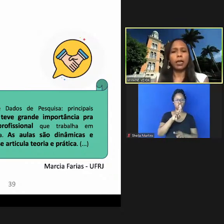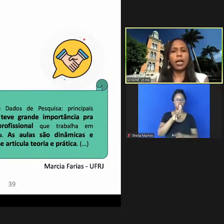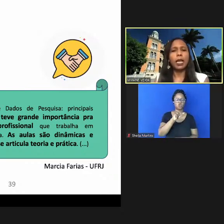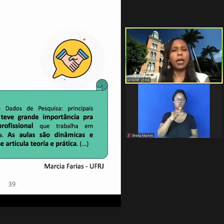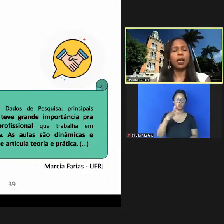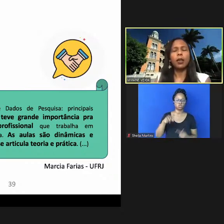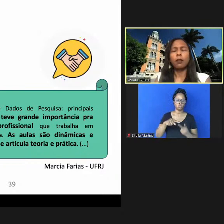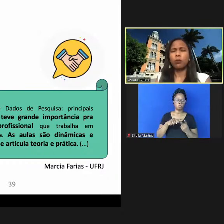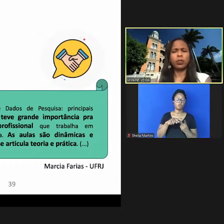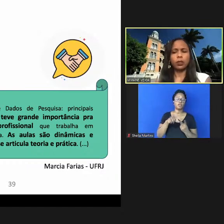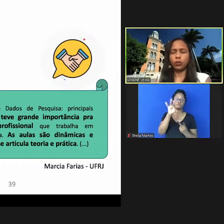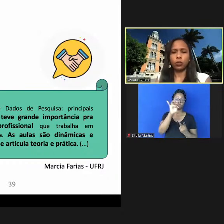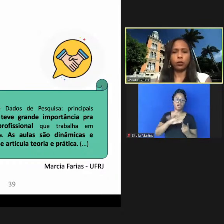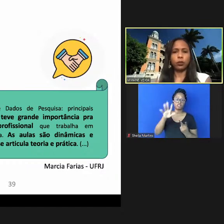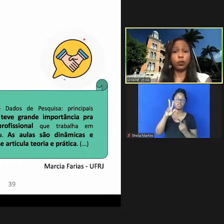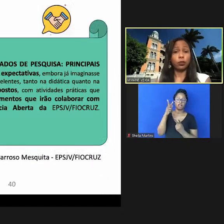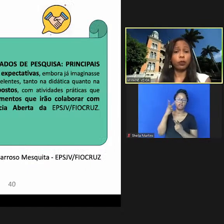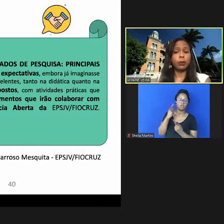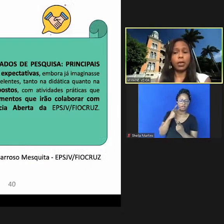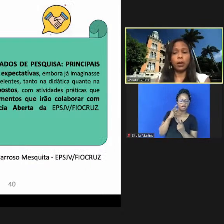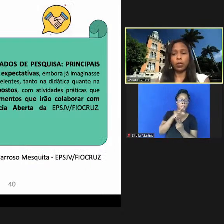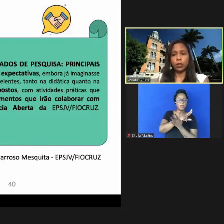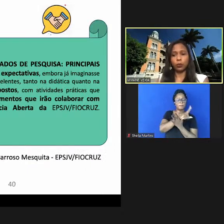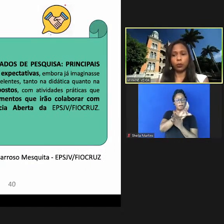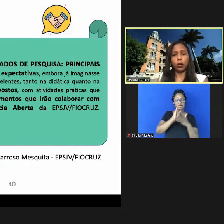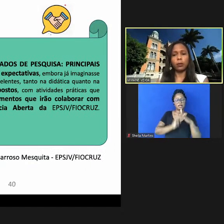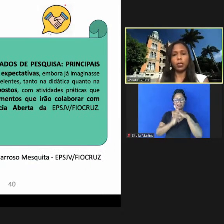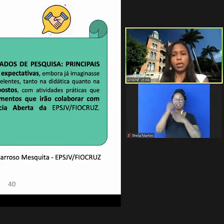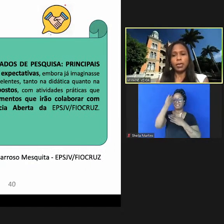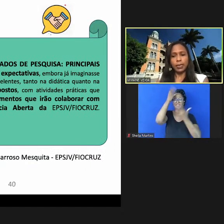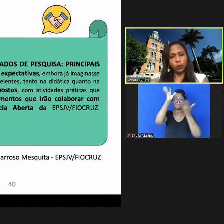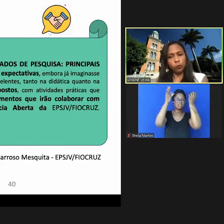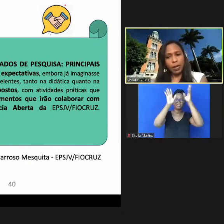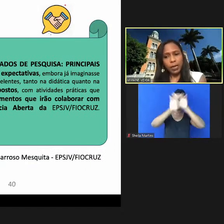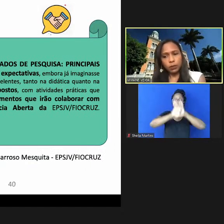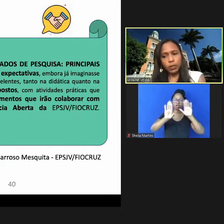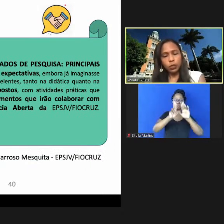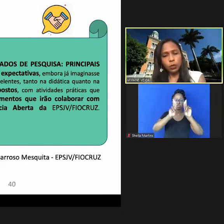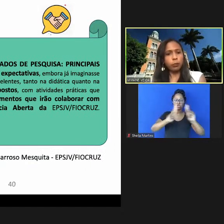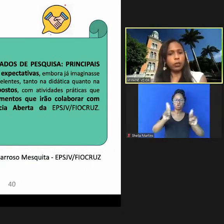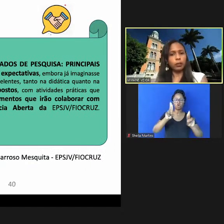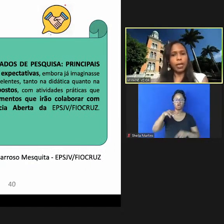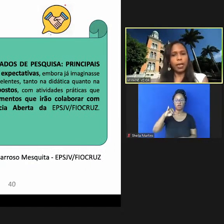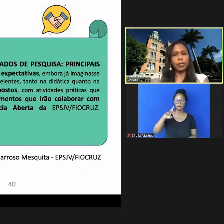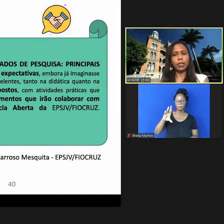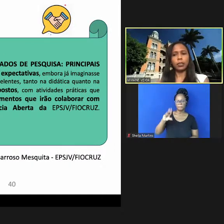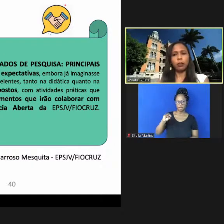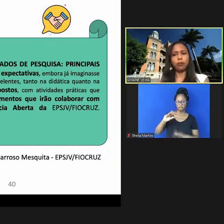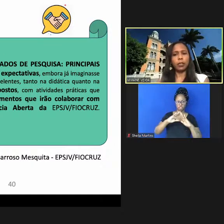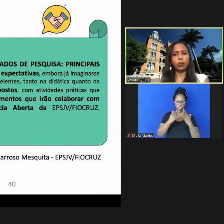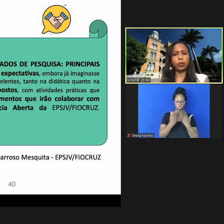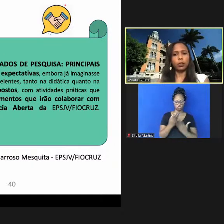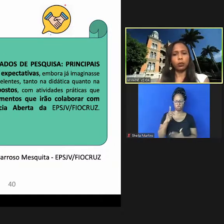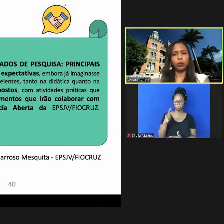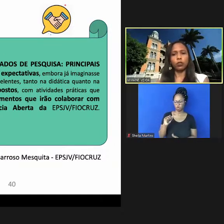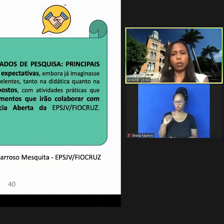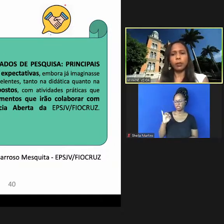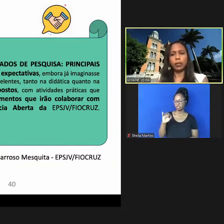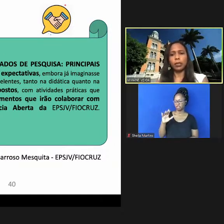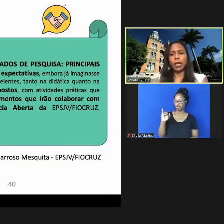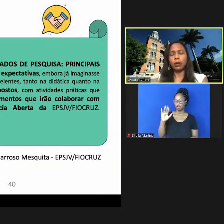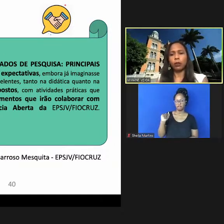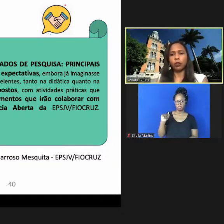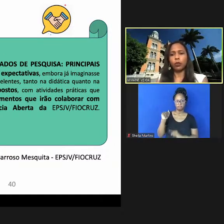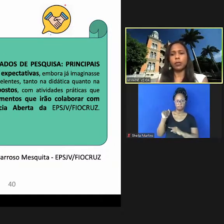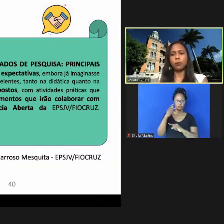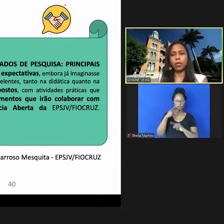do Paraná muitas instituições que eu não vou lembrar agora aqui o nome esse aqui é do Mário da Escola Politécnica também falando que todos os temas